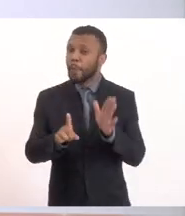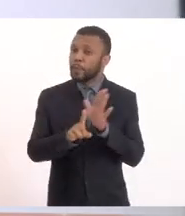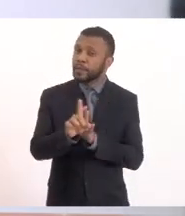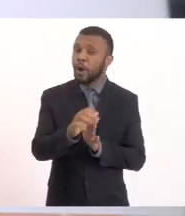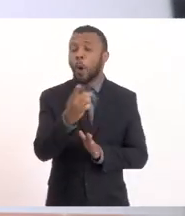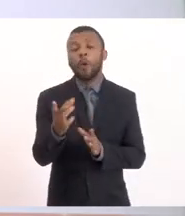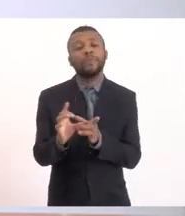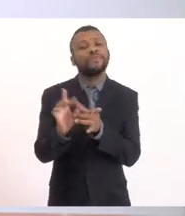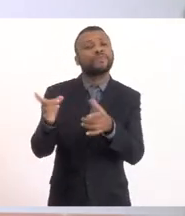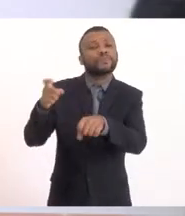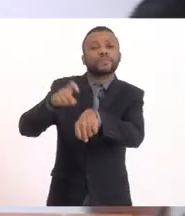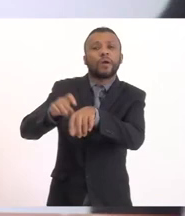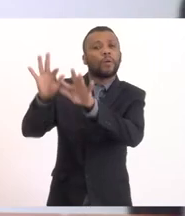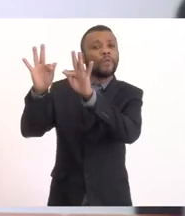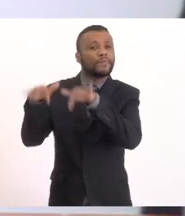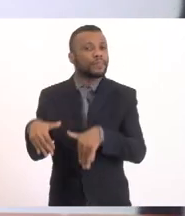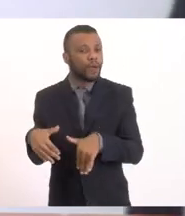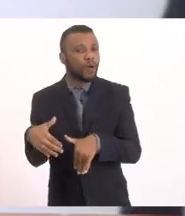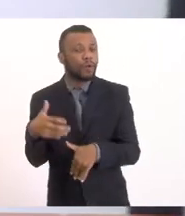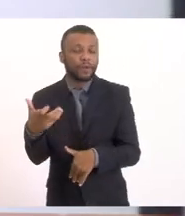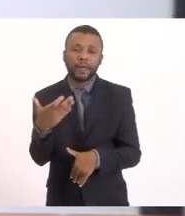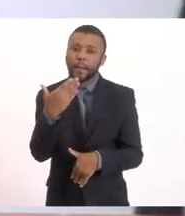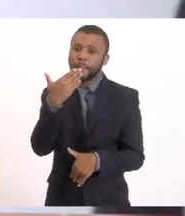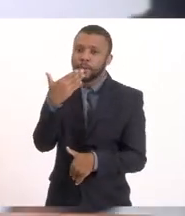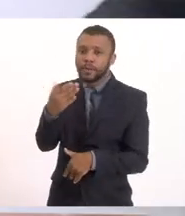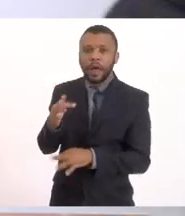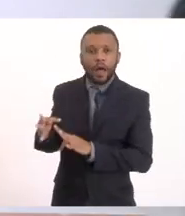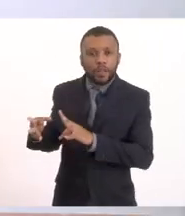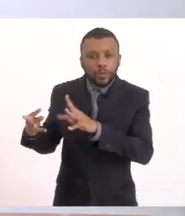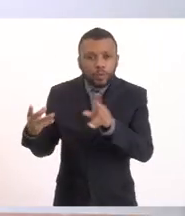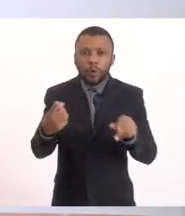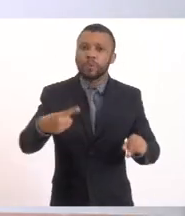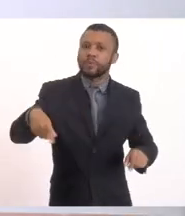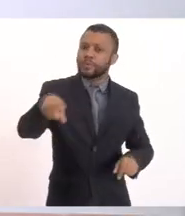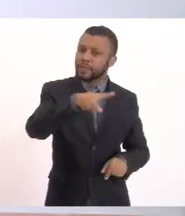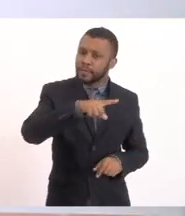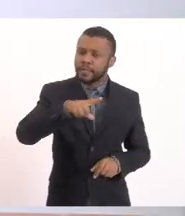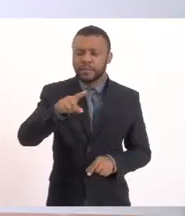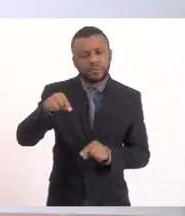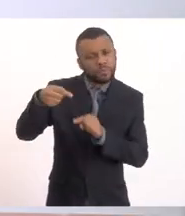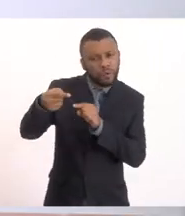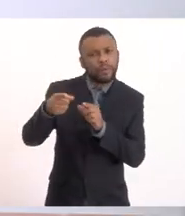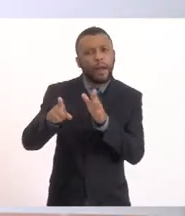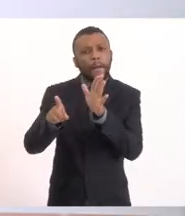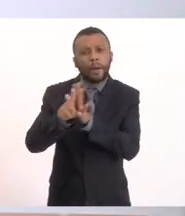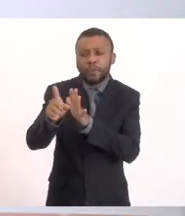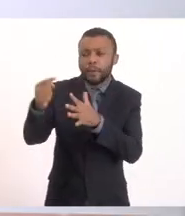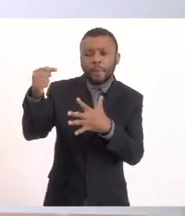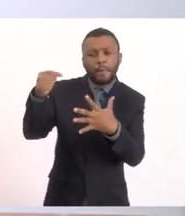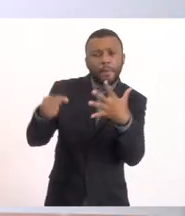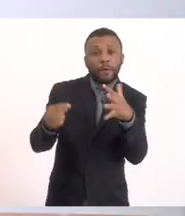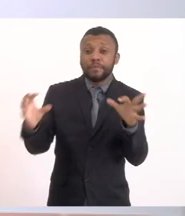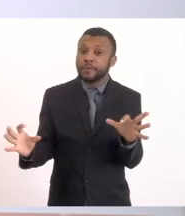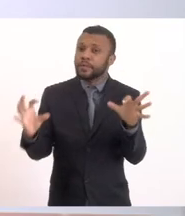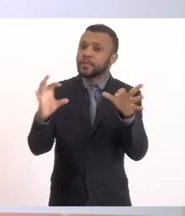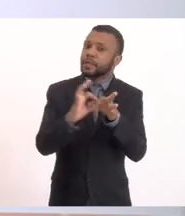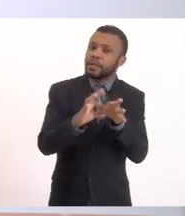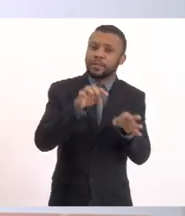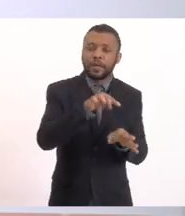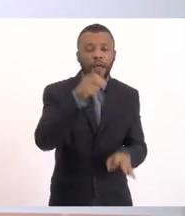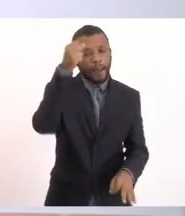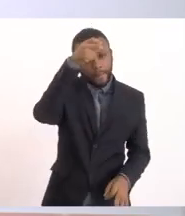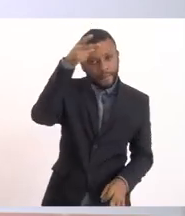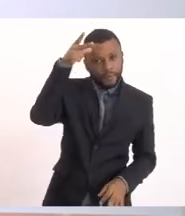Quero escutar todos antes e depois fazer as perguntas pertinentes à Prefeitura, Secretaria